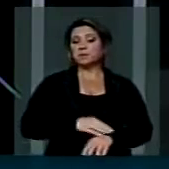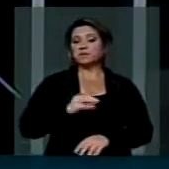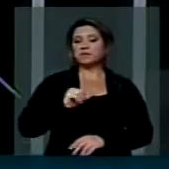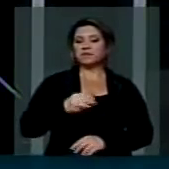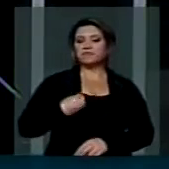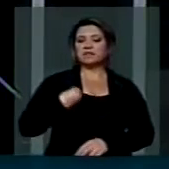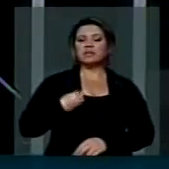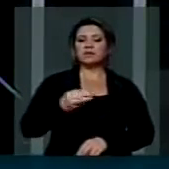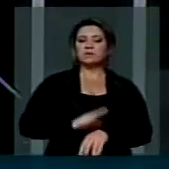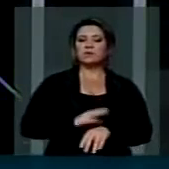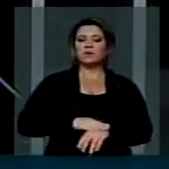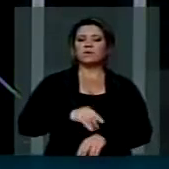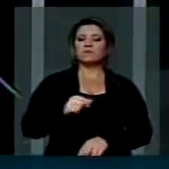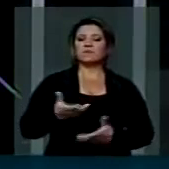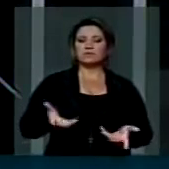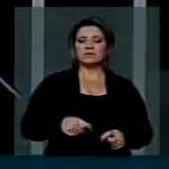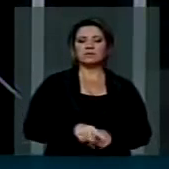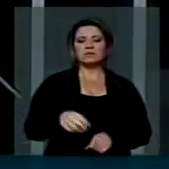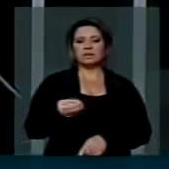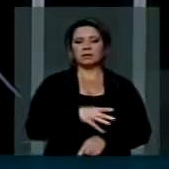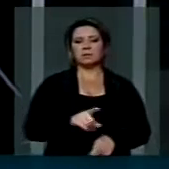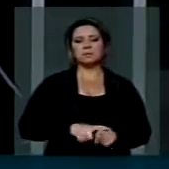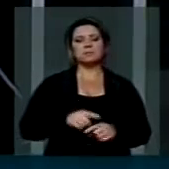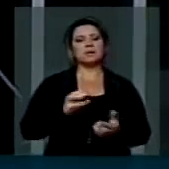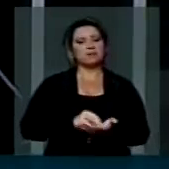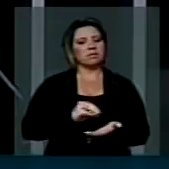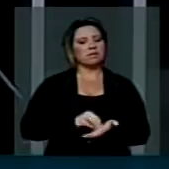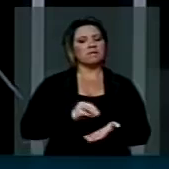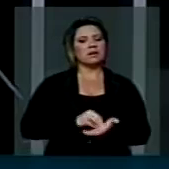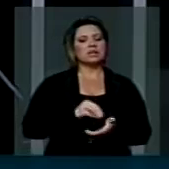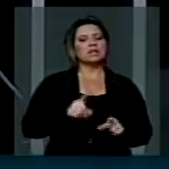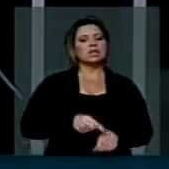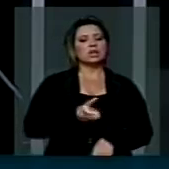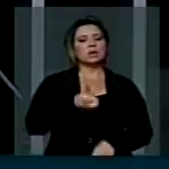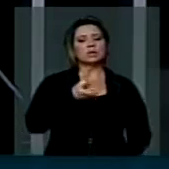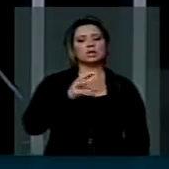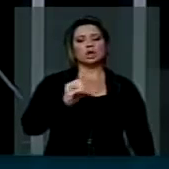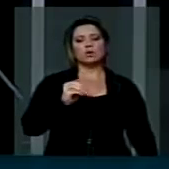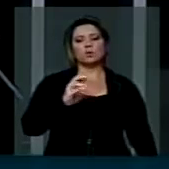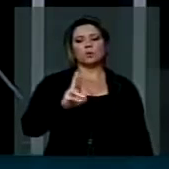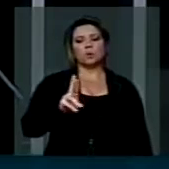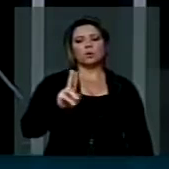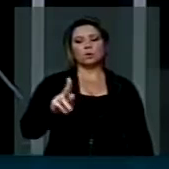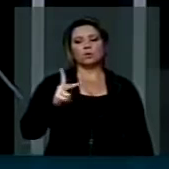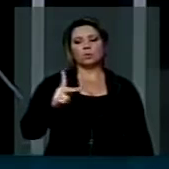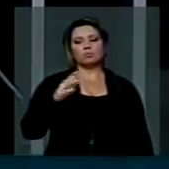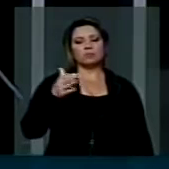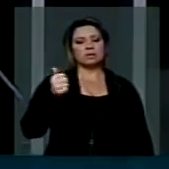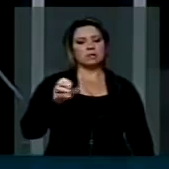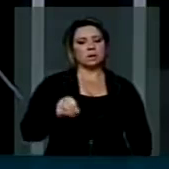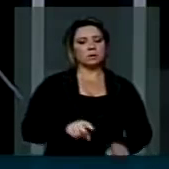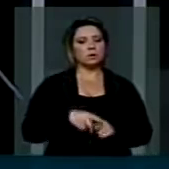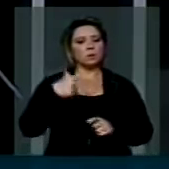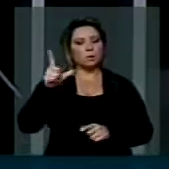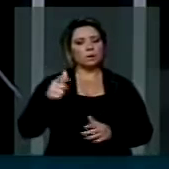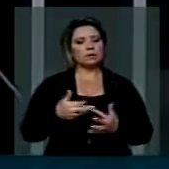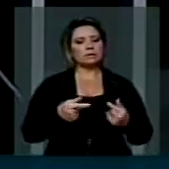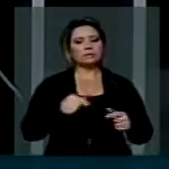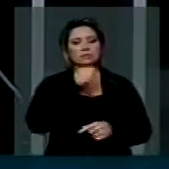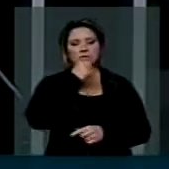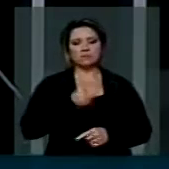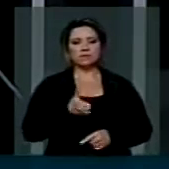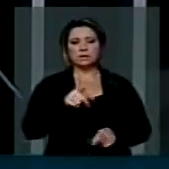continua faltando muita coisa, até porque a corrupção é sistêmica, é a partidária. Os outros casos também